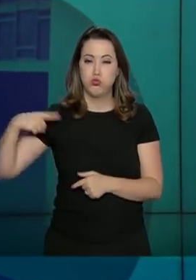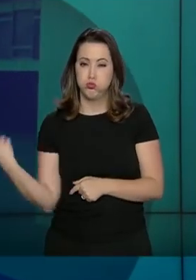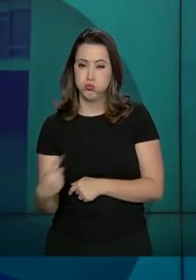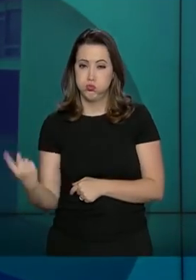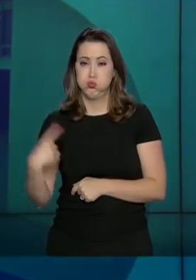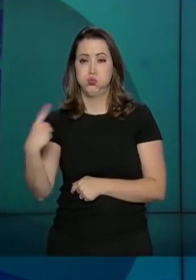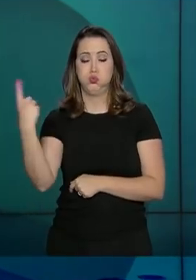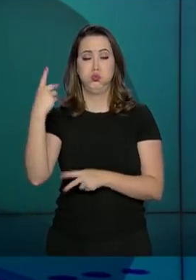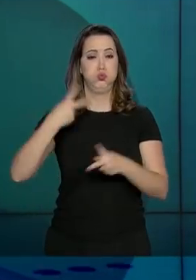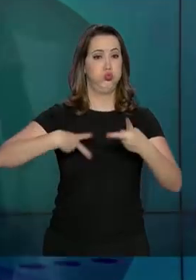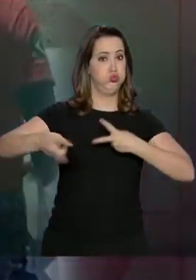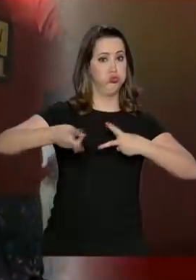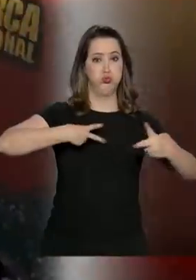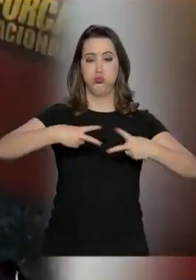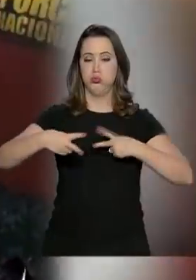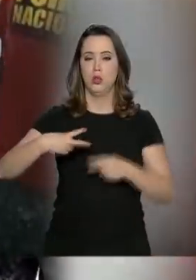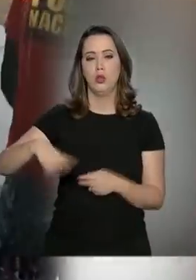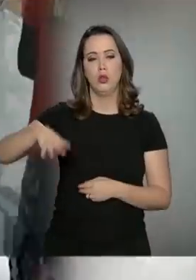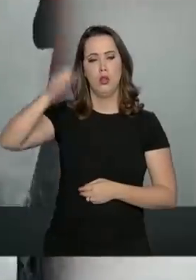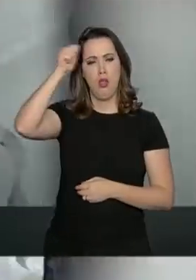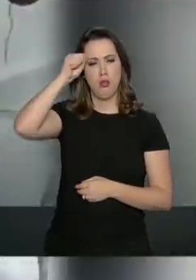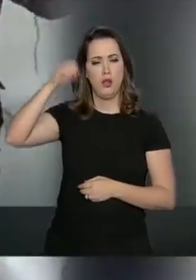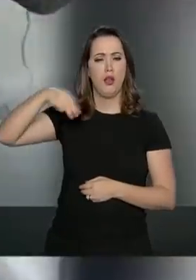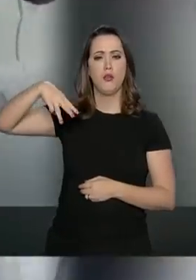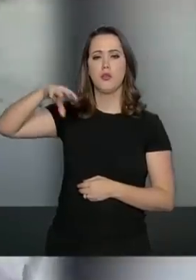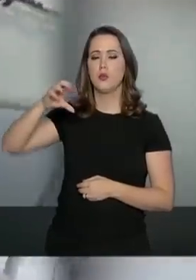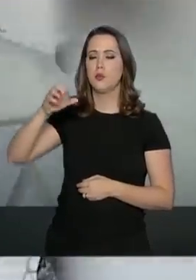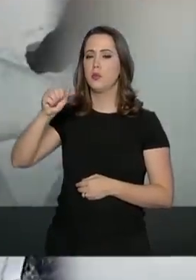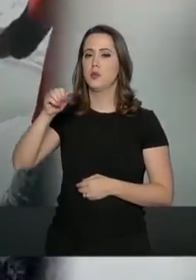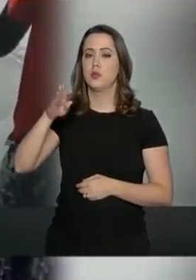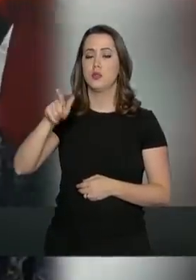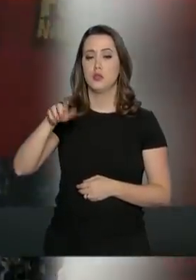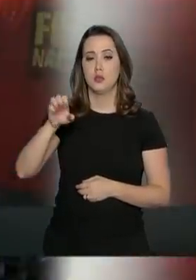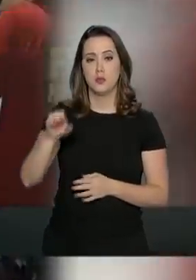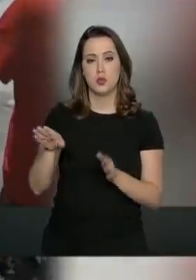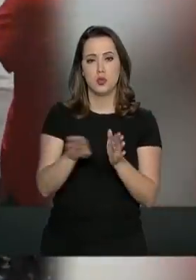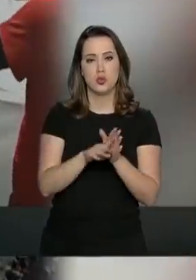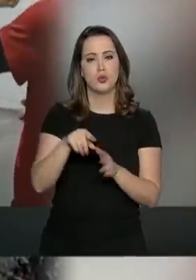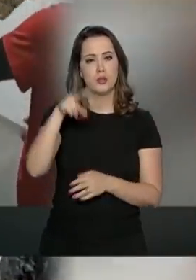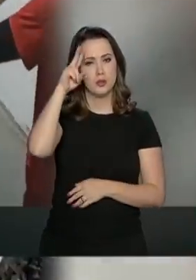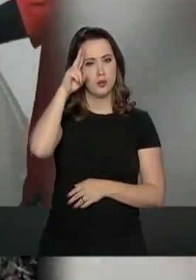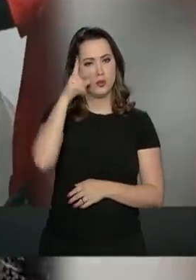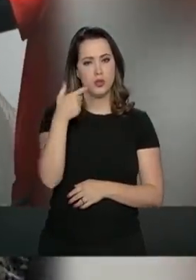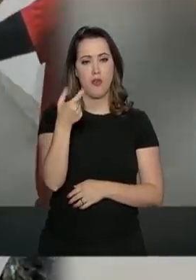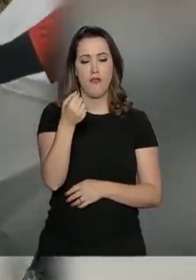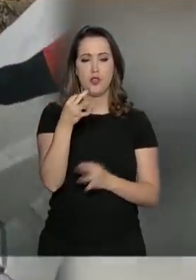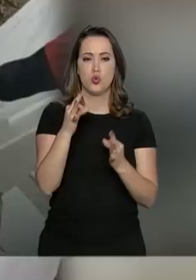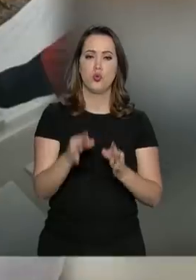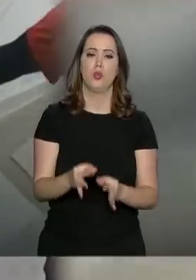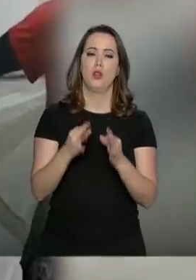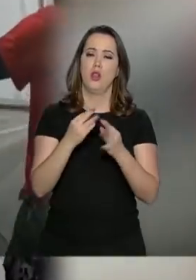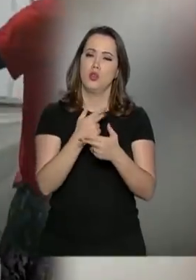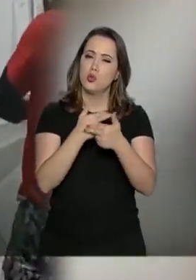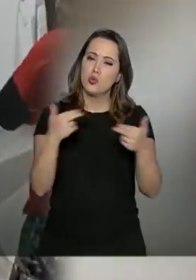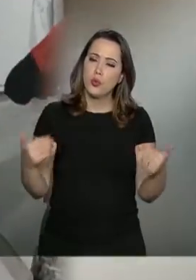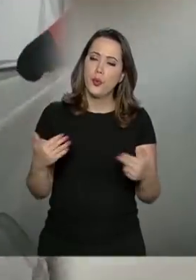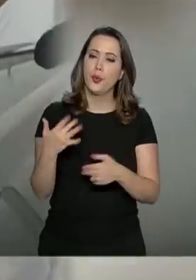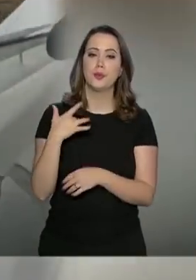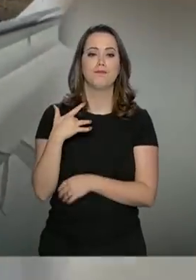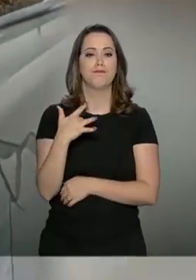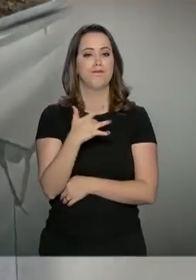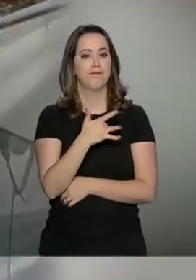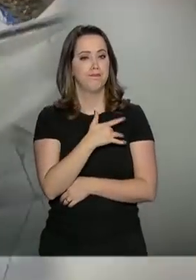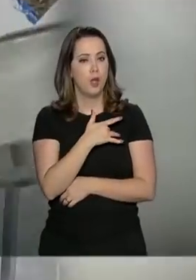Idai, em Moçambique. O grupo desembarcou no país nesta segunda-feira e levou 20 toneladas de suprimentos de